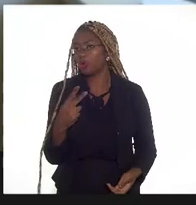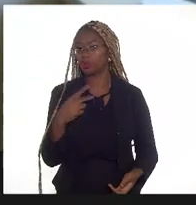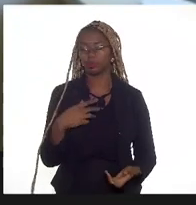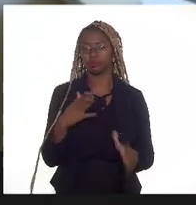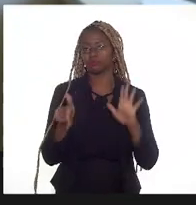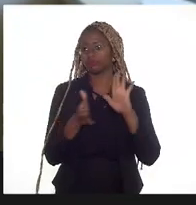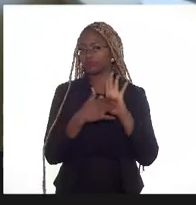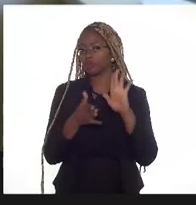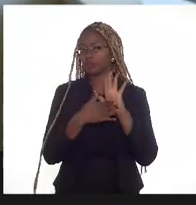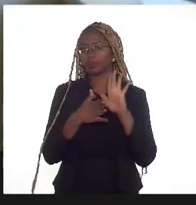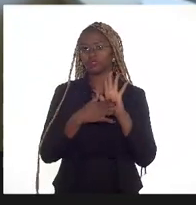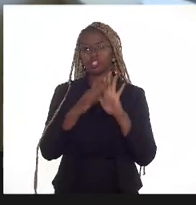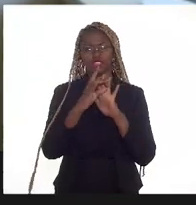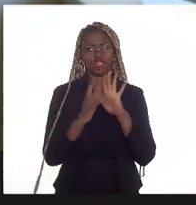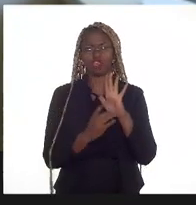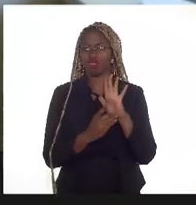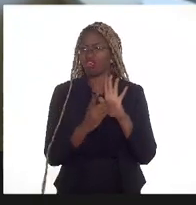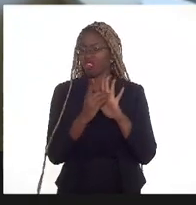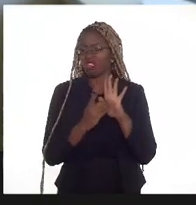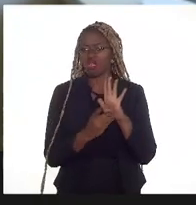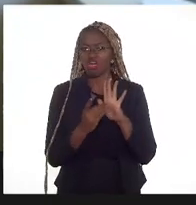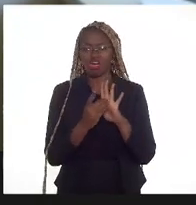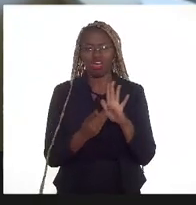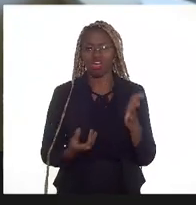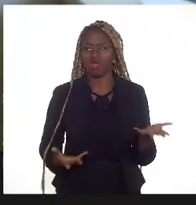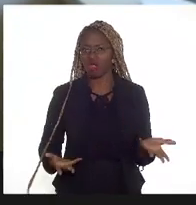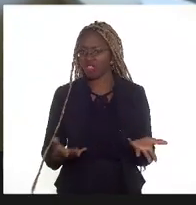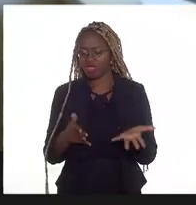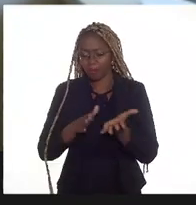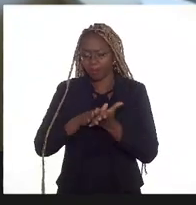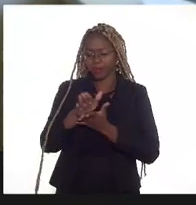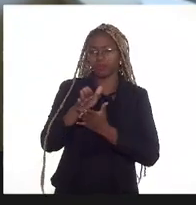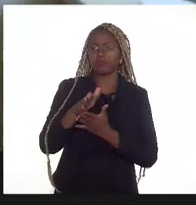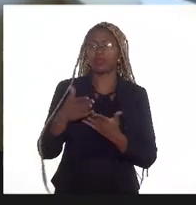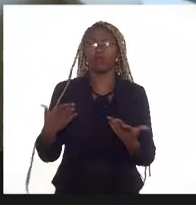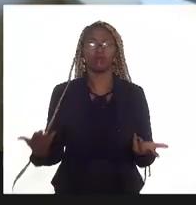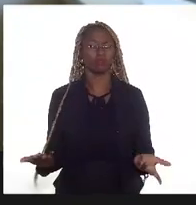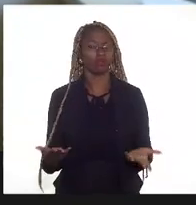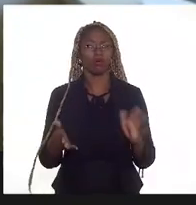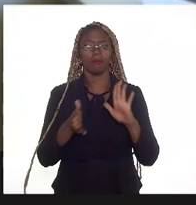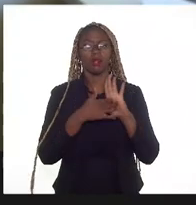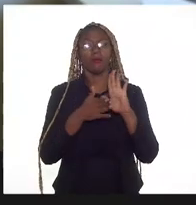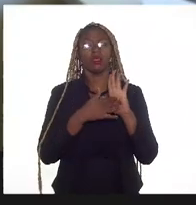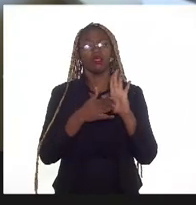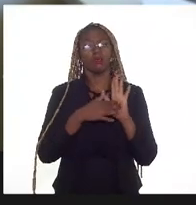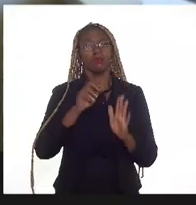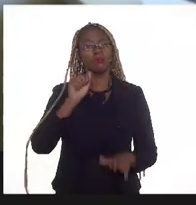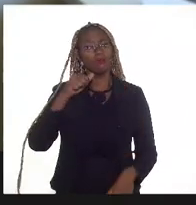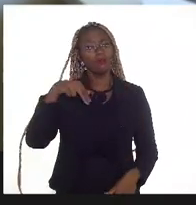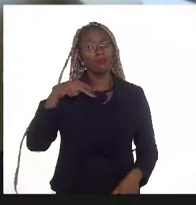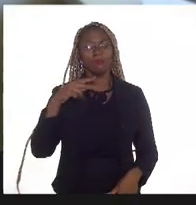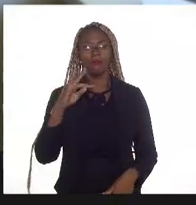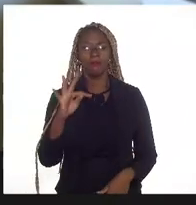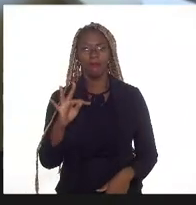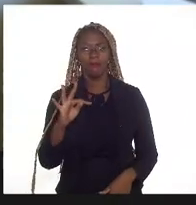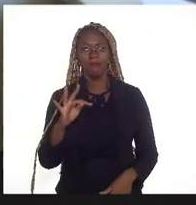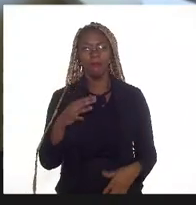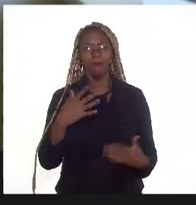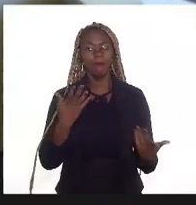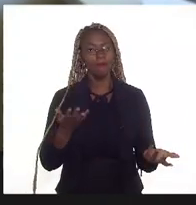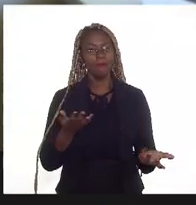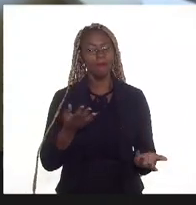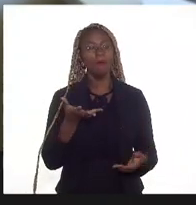proposta de decreto que tenha sido emitido por proposta da ANP. então, eu queria que o senhor